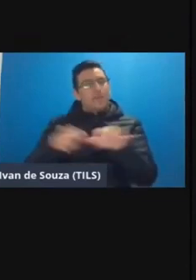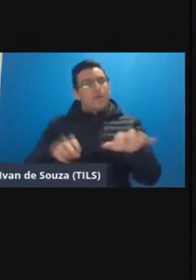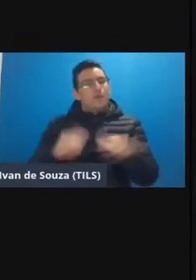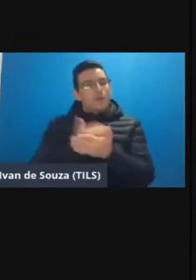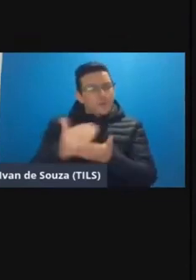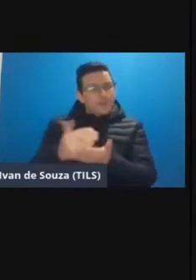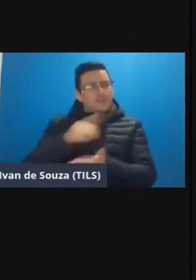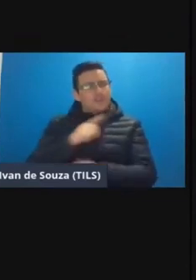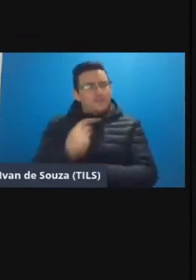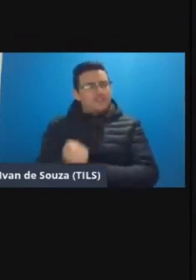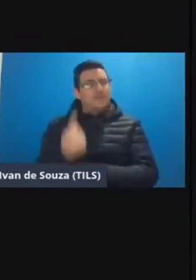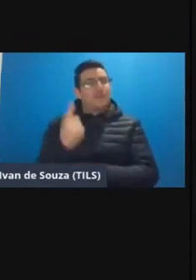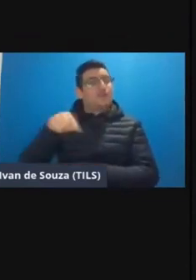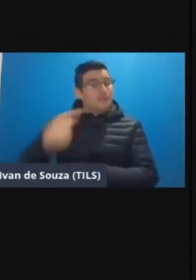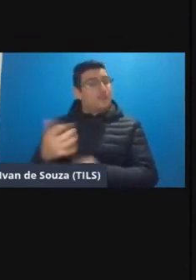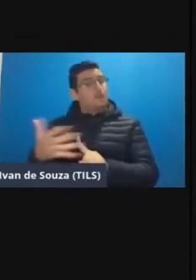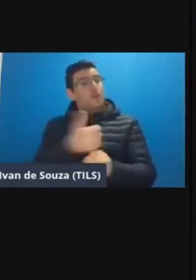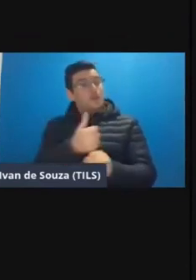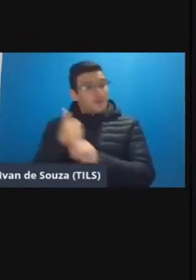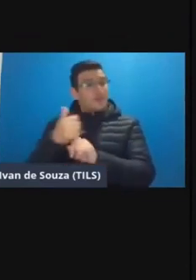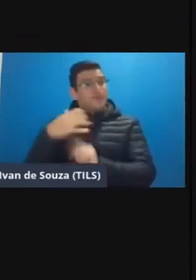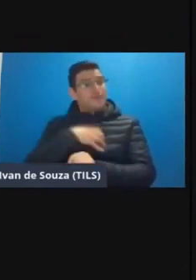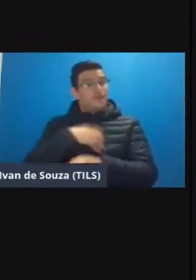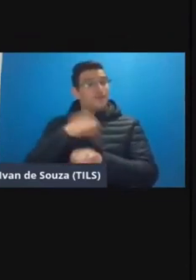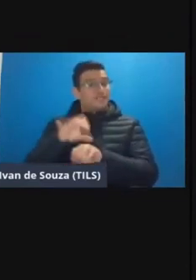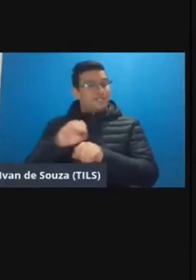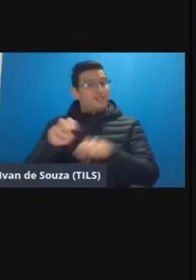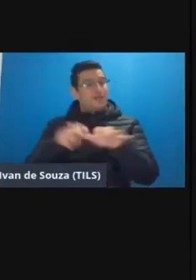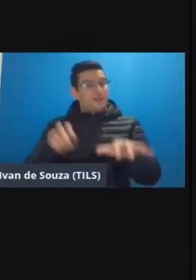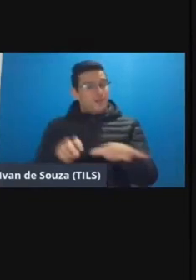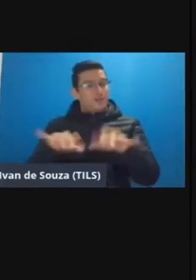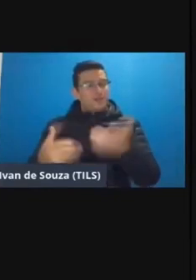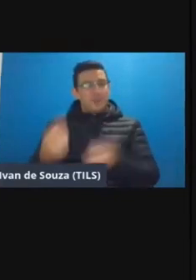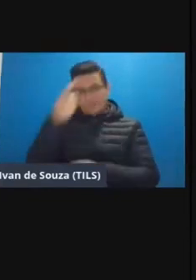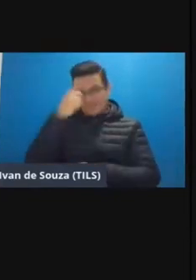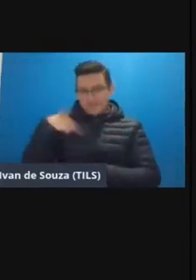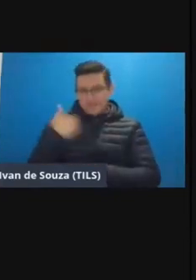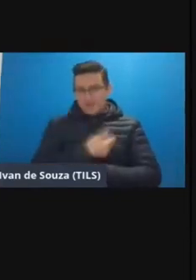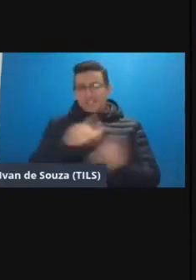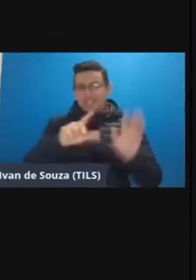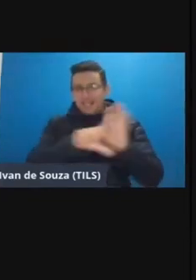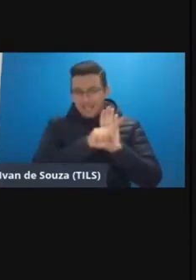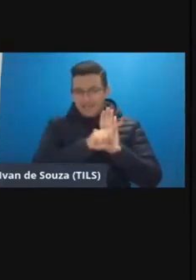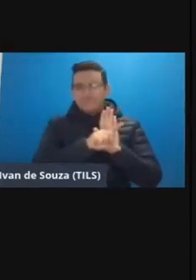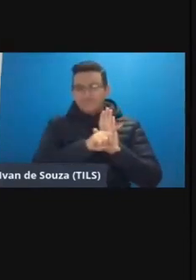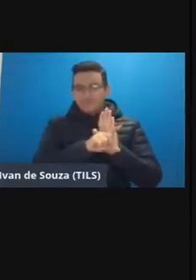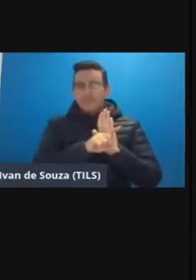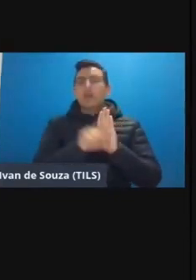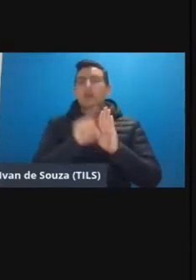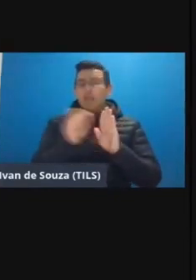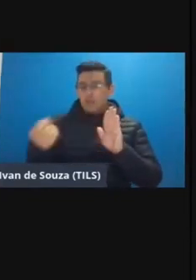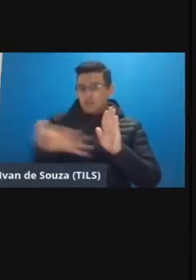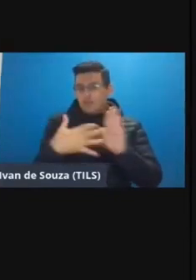estranhamento mas depois a gente dominou essa forma de ensino remoto pensando na nossa legislação essa uma